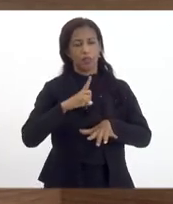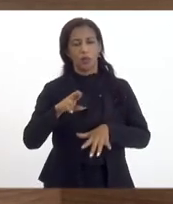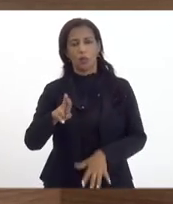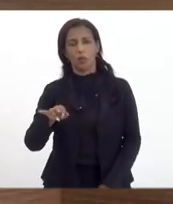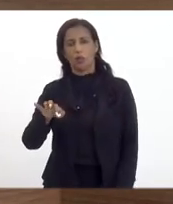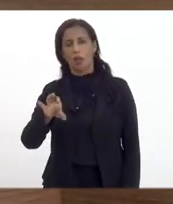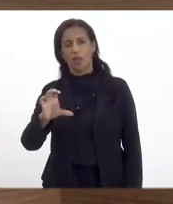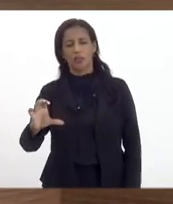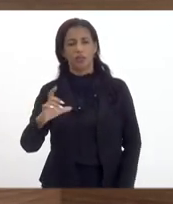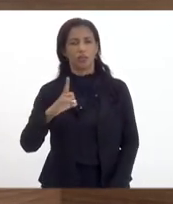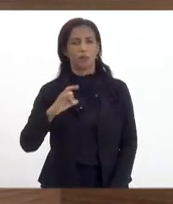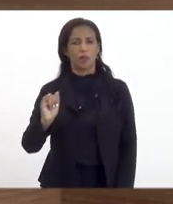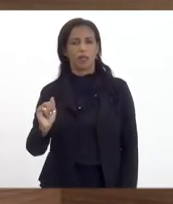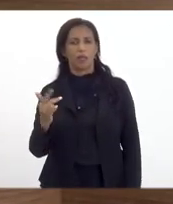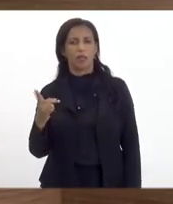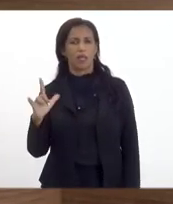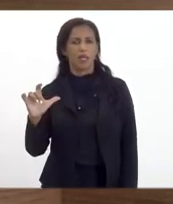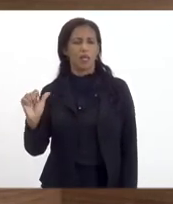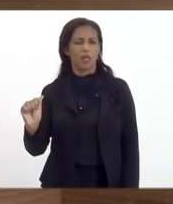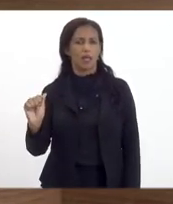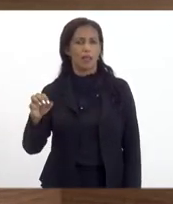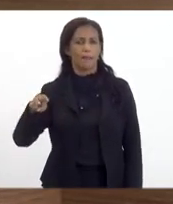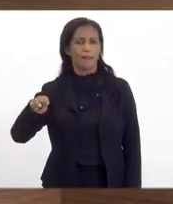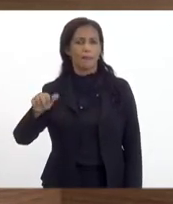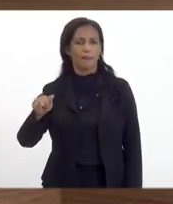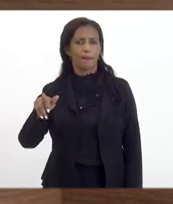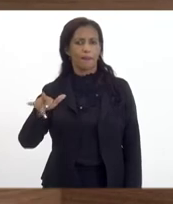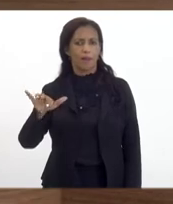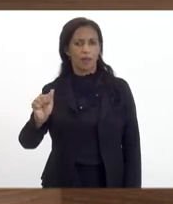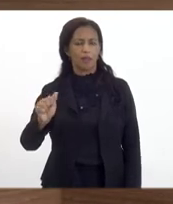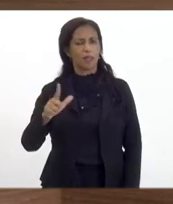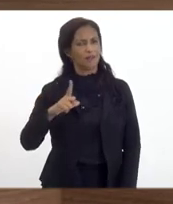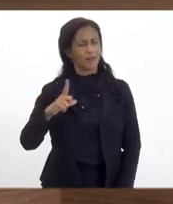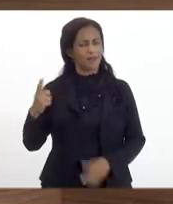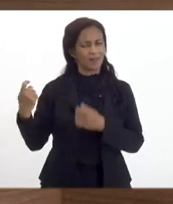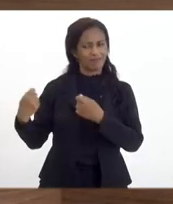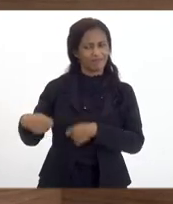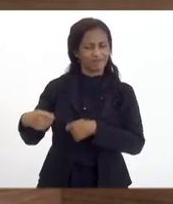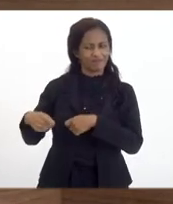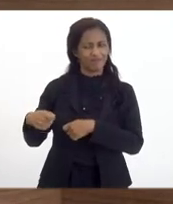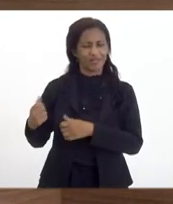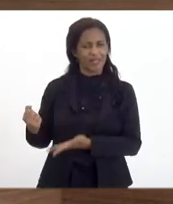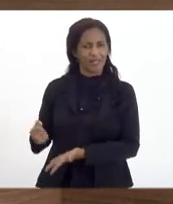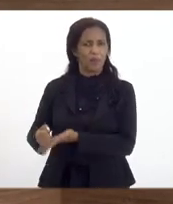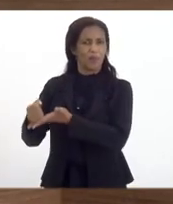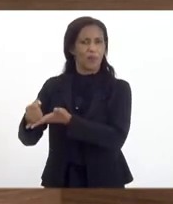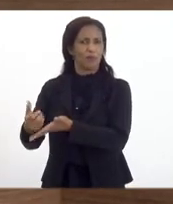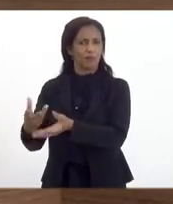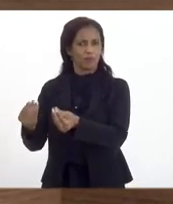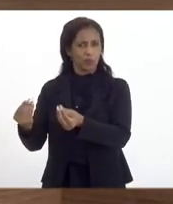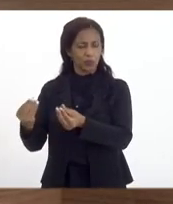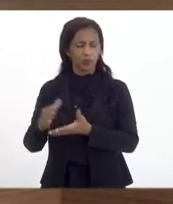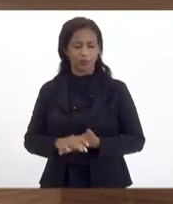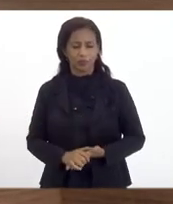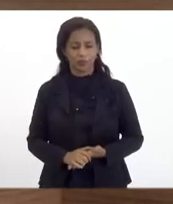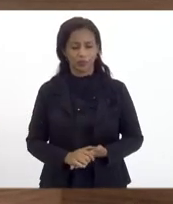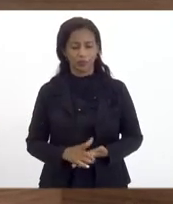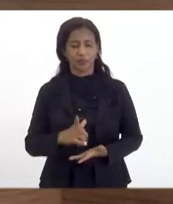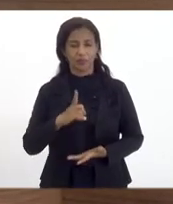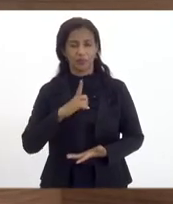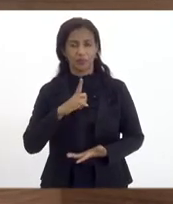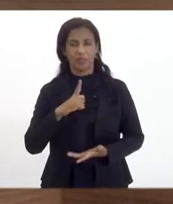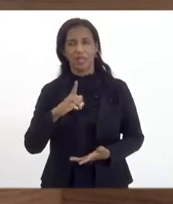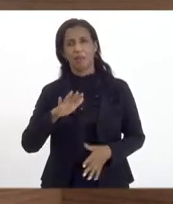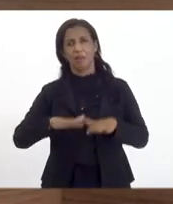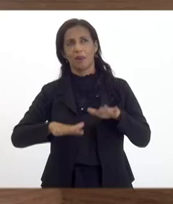ESC, que fica lá na Ilha da Madeira, região também muito carente que a gente tem que apoiar bastante. Nós temos hoje um efetivo